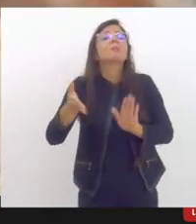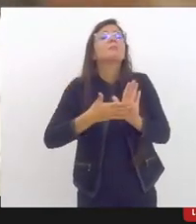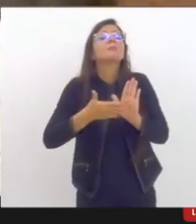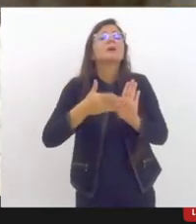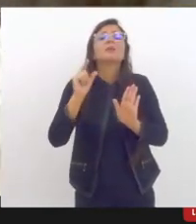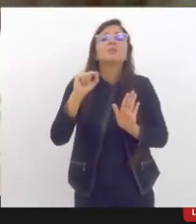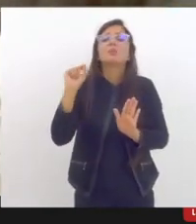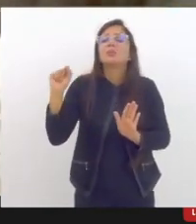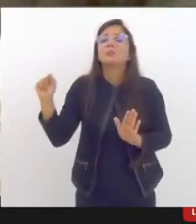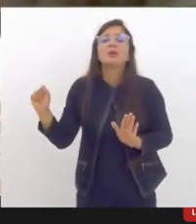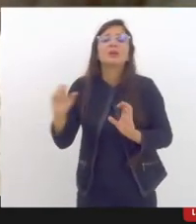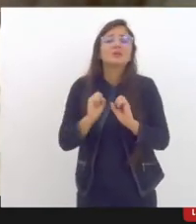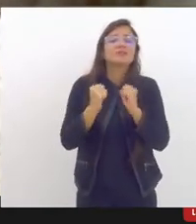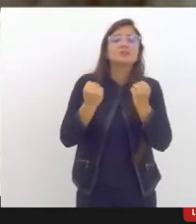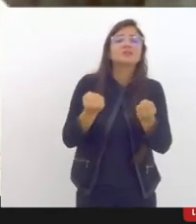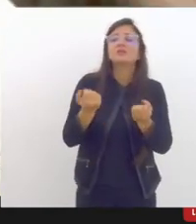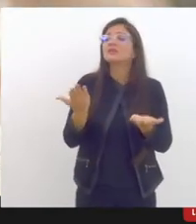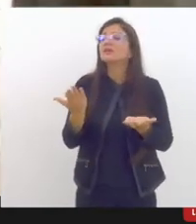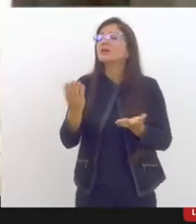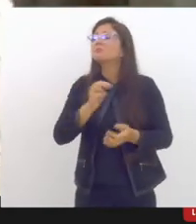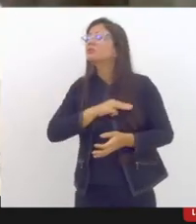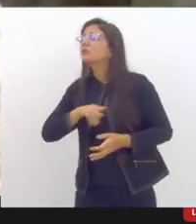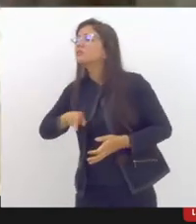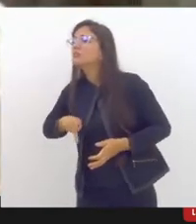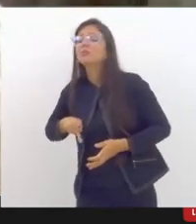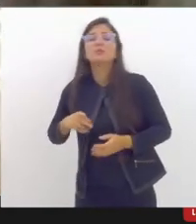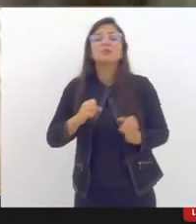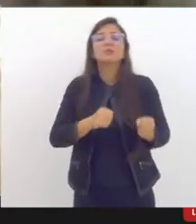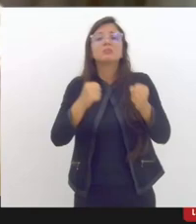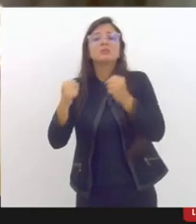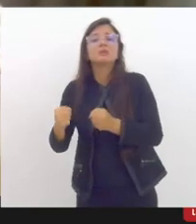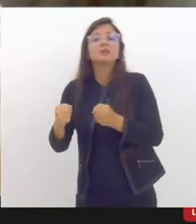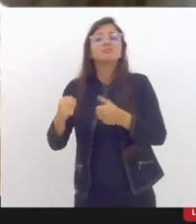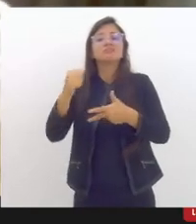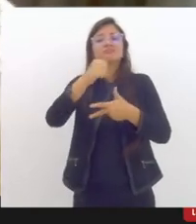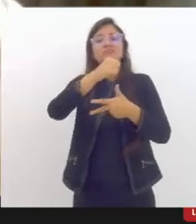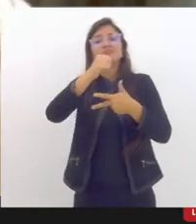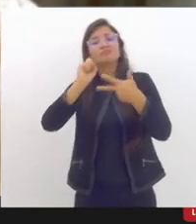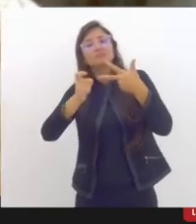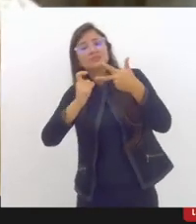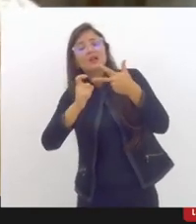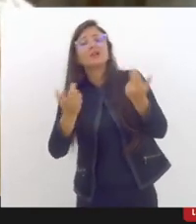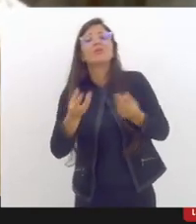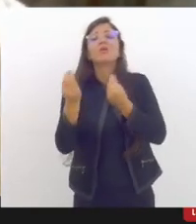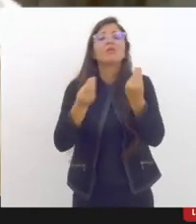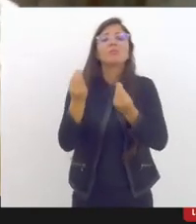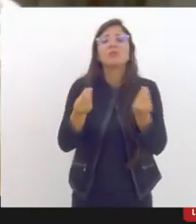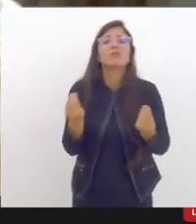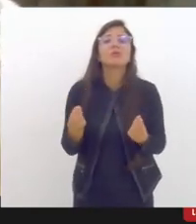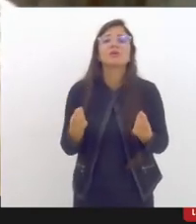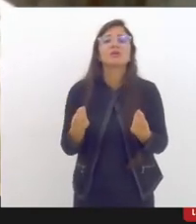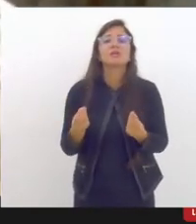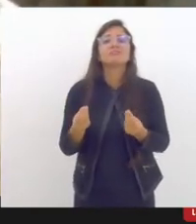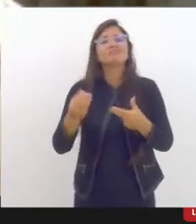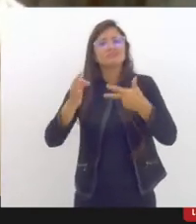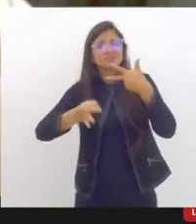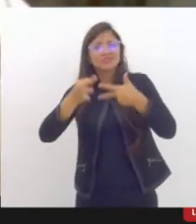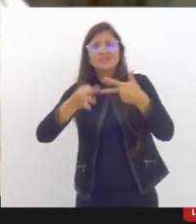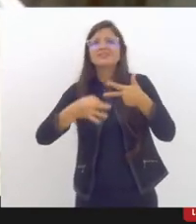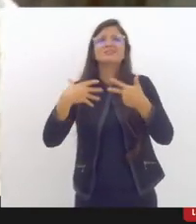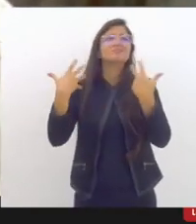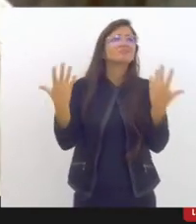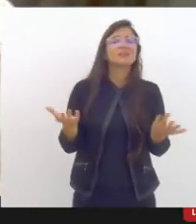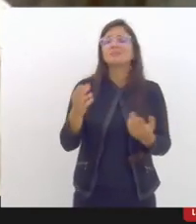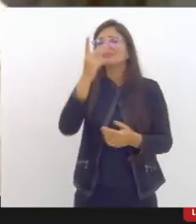Ministério Público e do Poder Judiciário onde que as varas de infância entravam quando uma questão era só uma questão